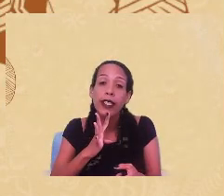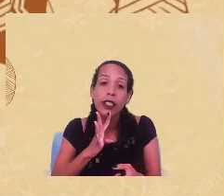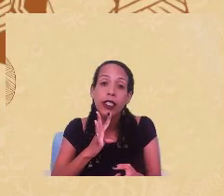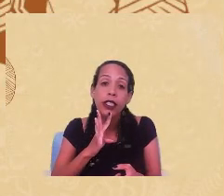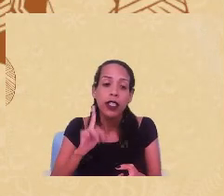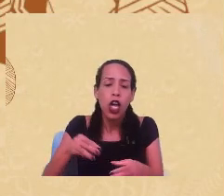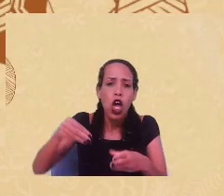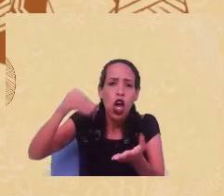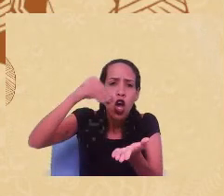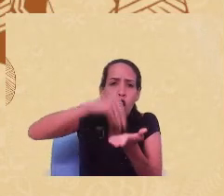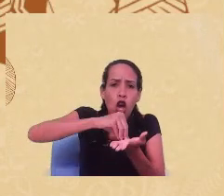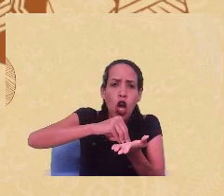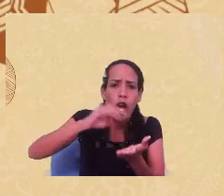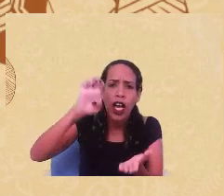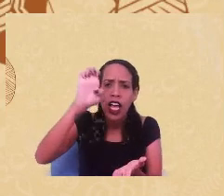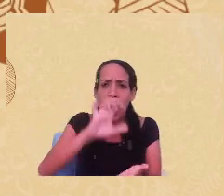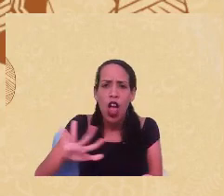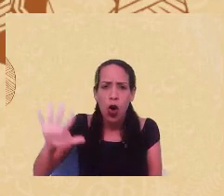enquanto